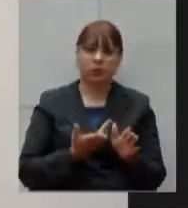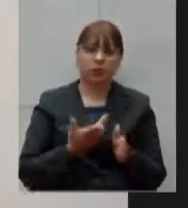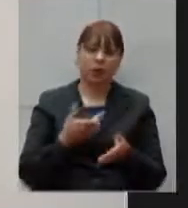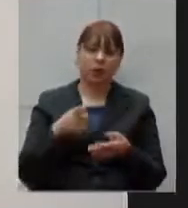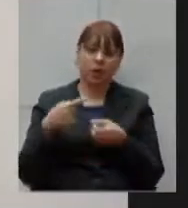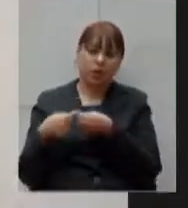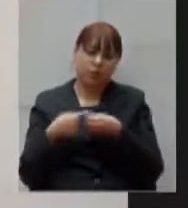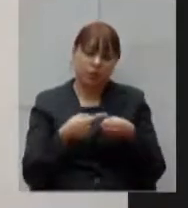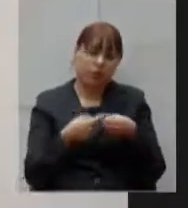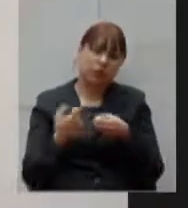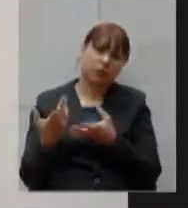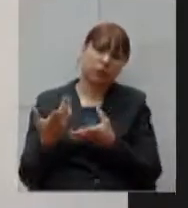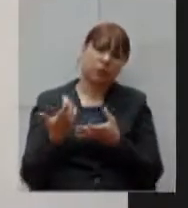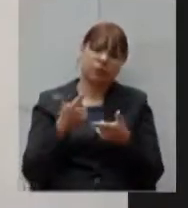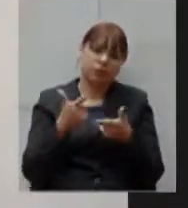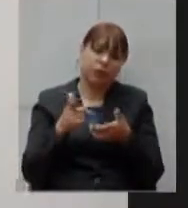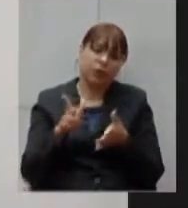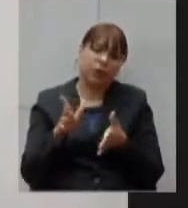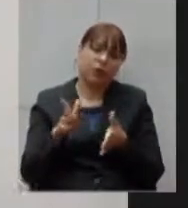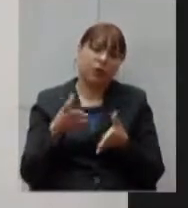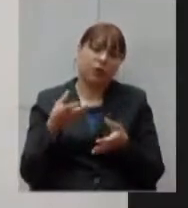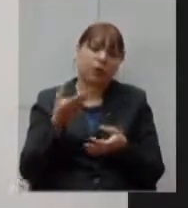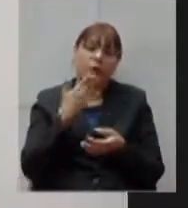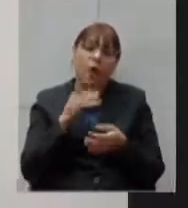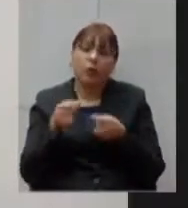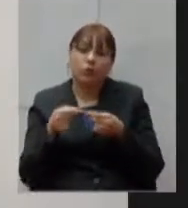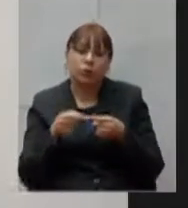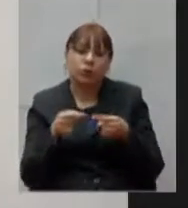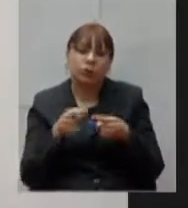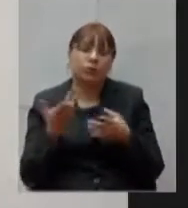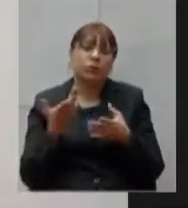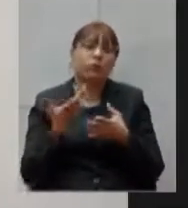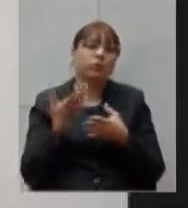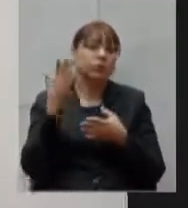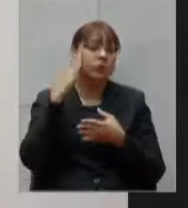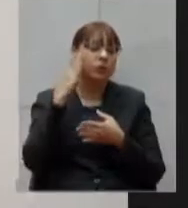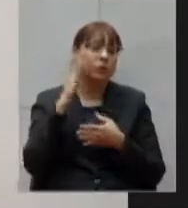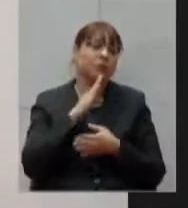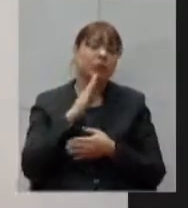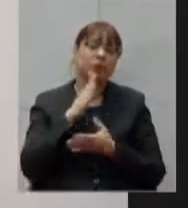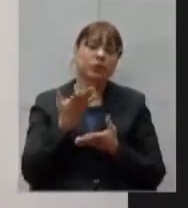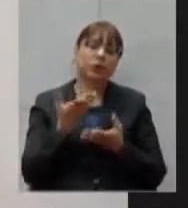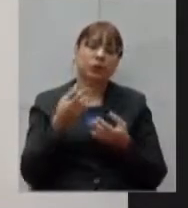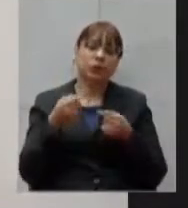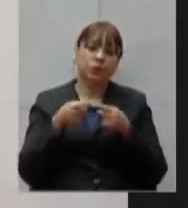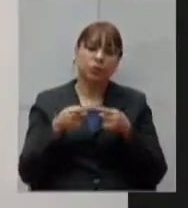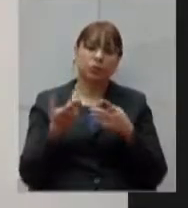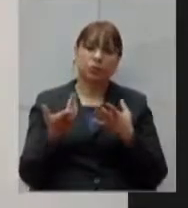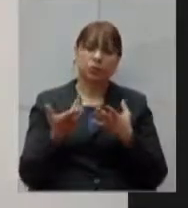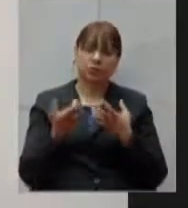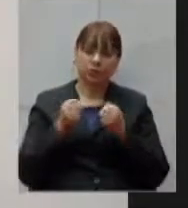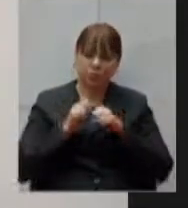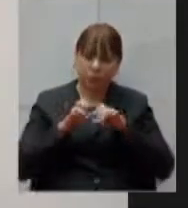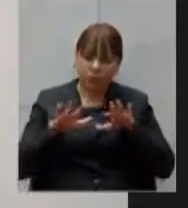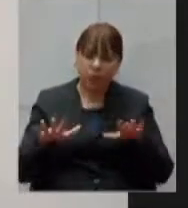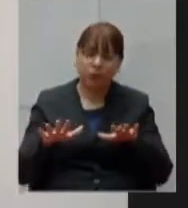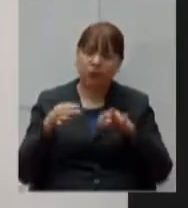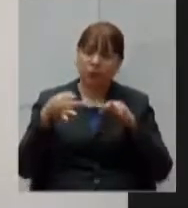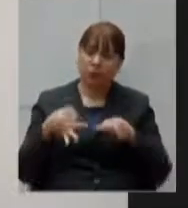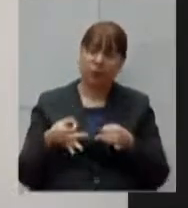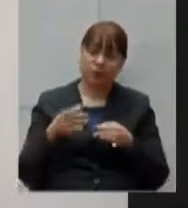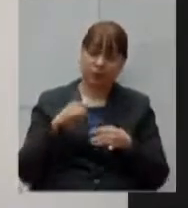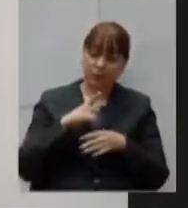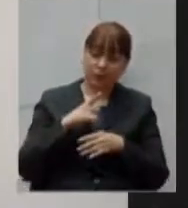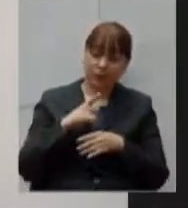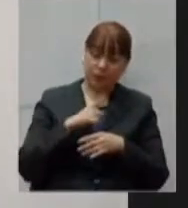municípios sem a base epidemiológica correta o Minas Consciente atendeu apesar de ser bem construído